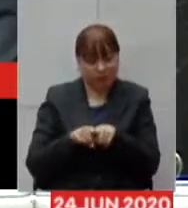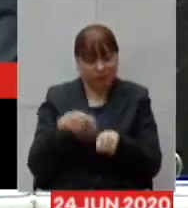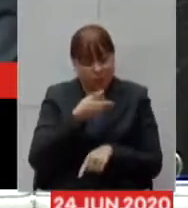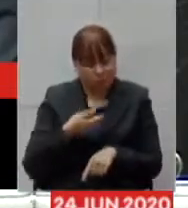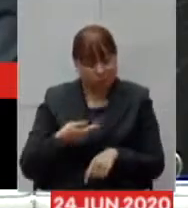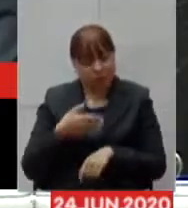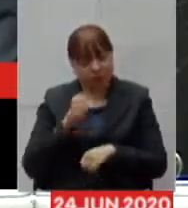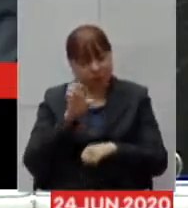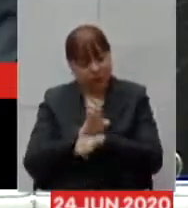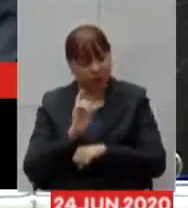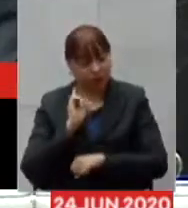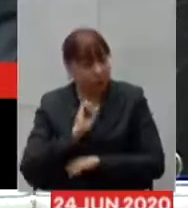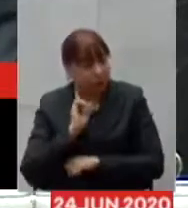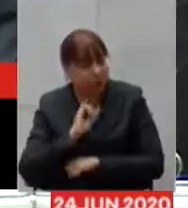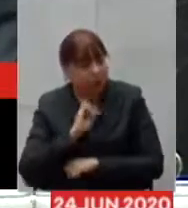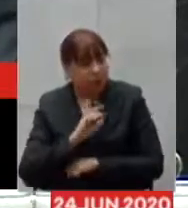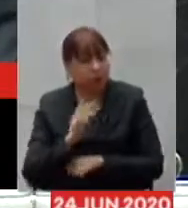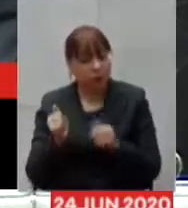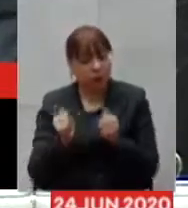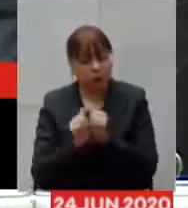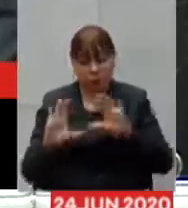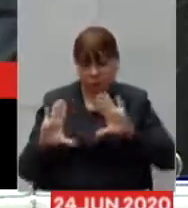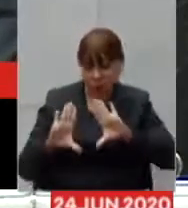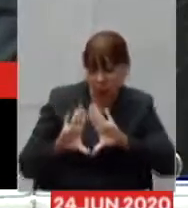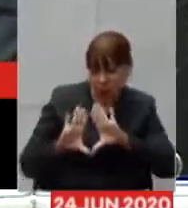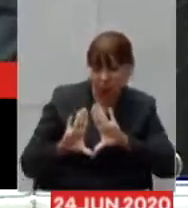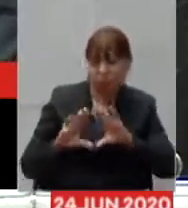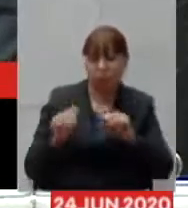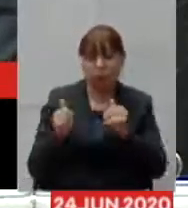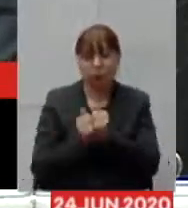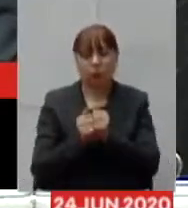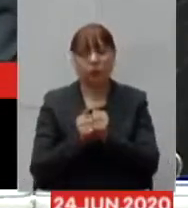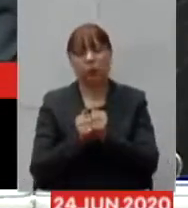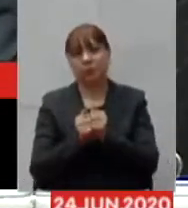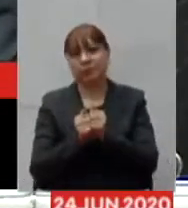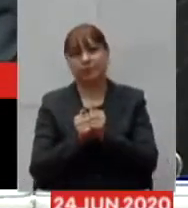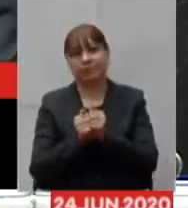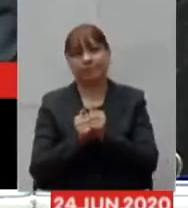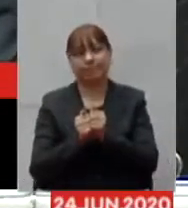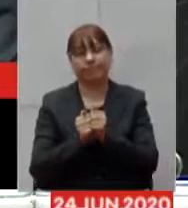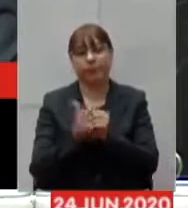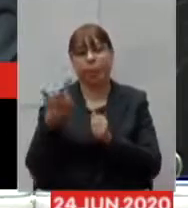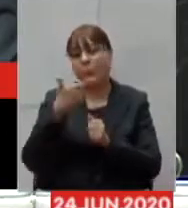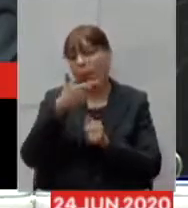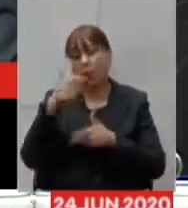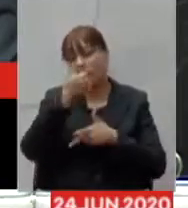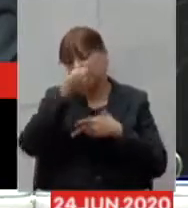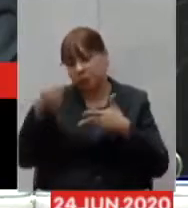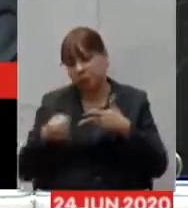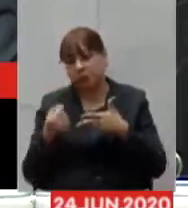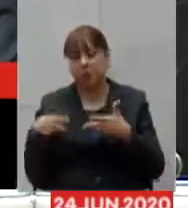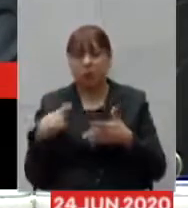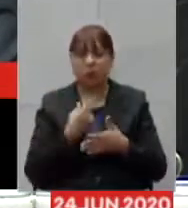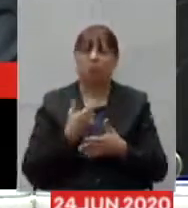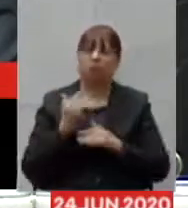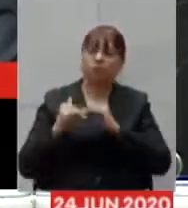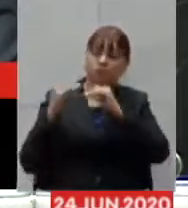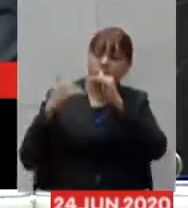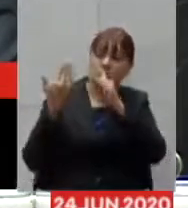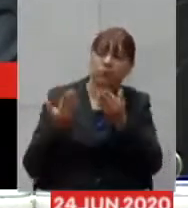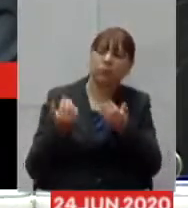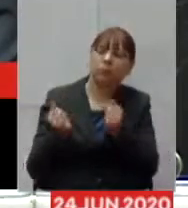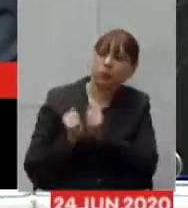estado de Minas Gerais junto com a Assembleia junto com demais poderes que eu acho que nós estamos caminhando bem nós estamos